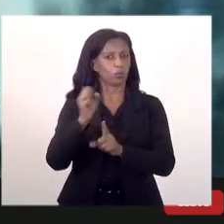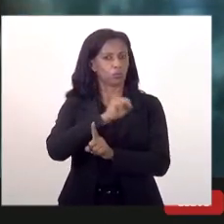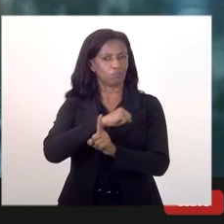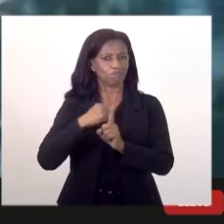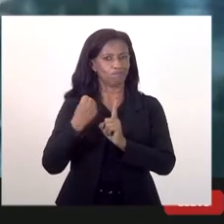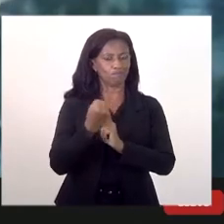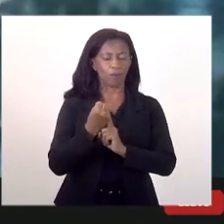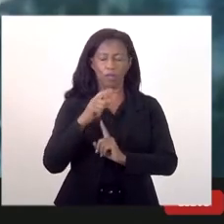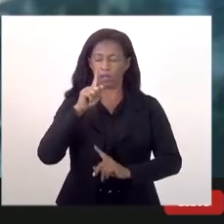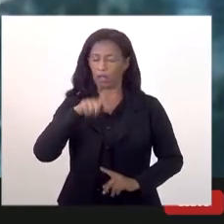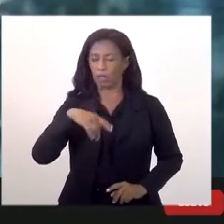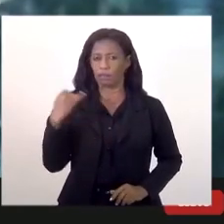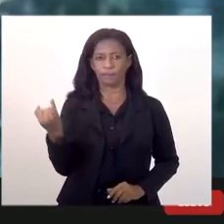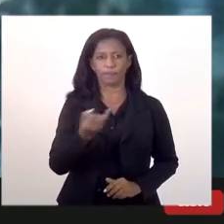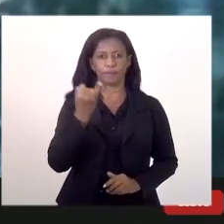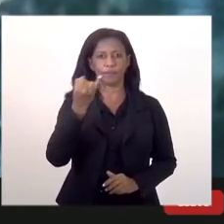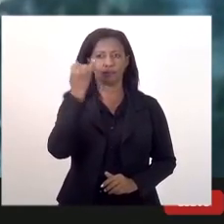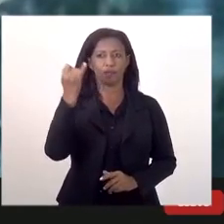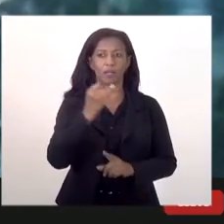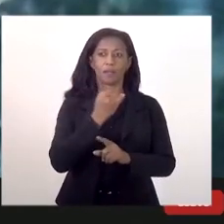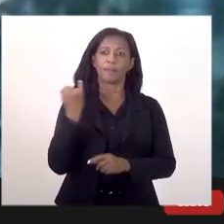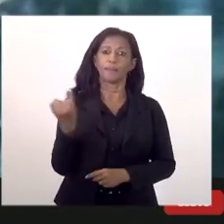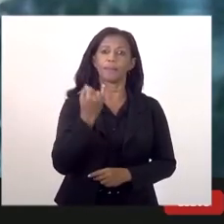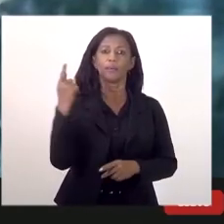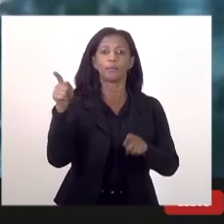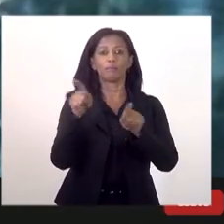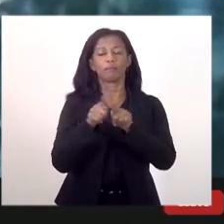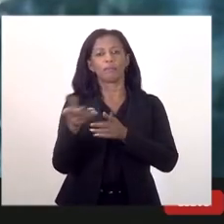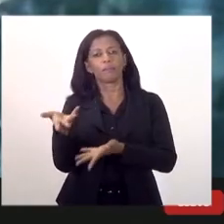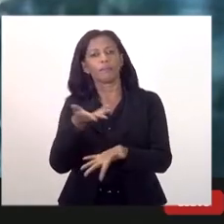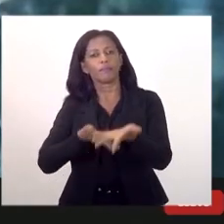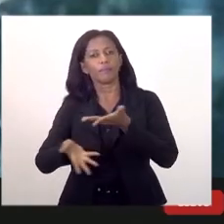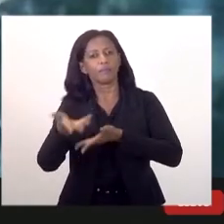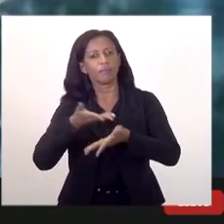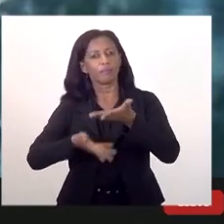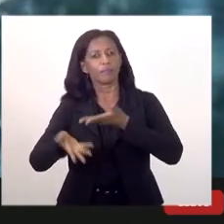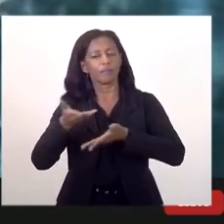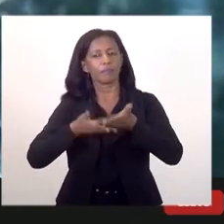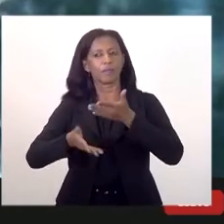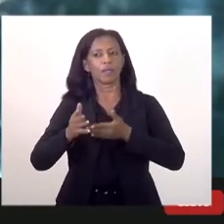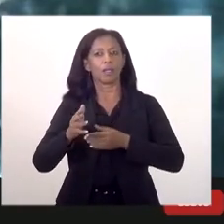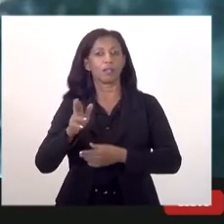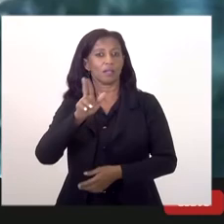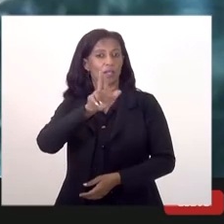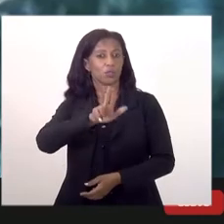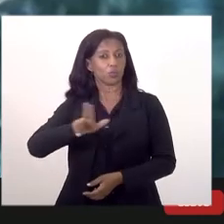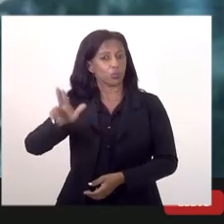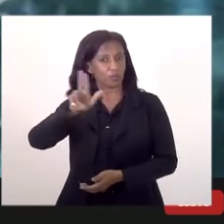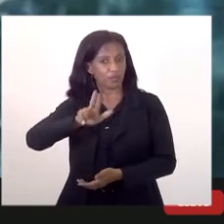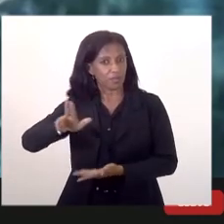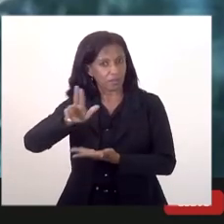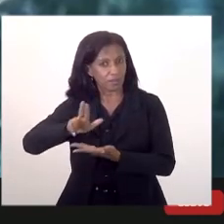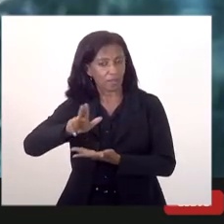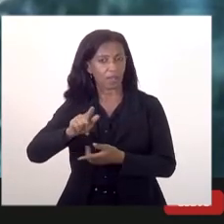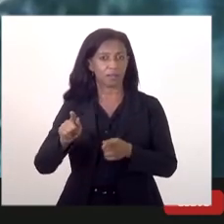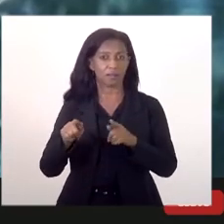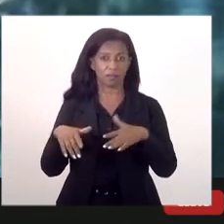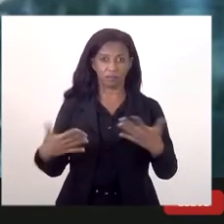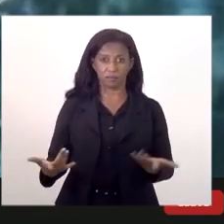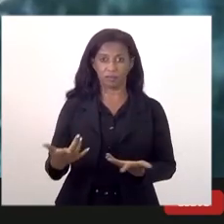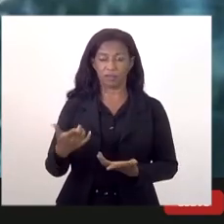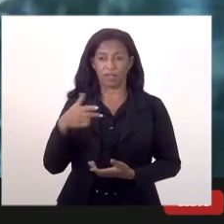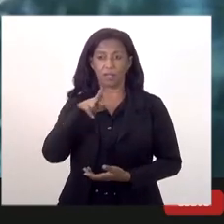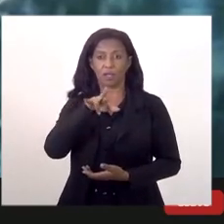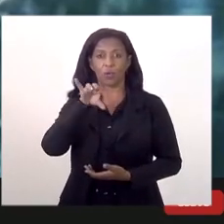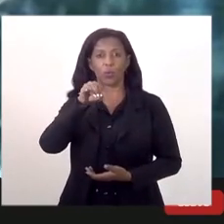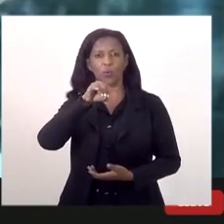importantíssimo acho importante também a participação das universidades afinal de contas o Rio de Janeiro é um